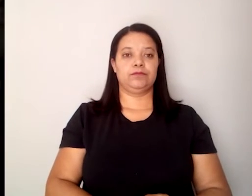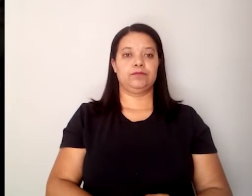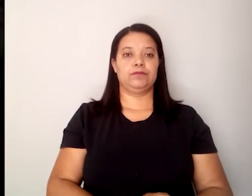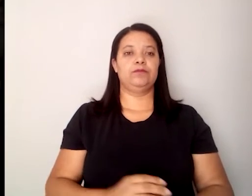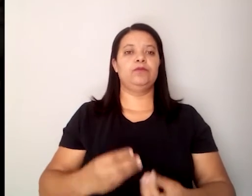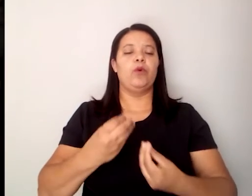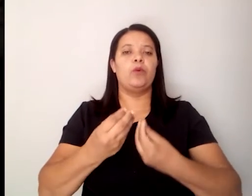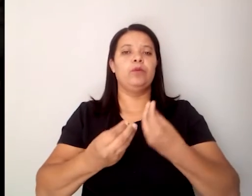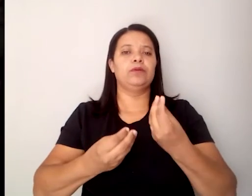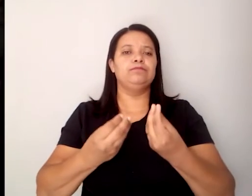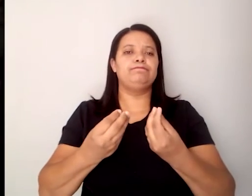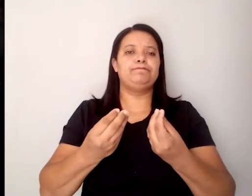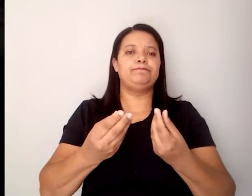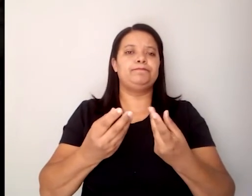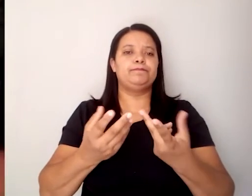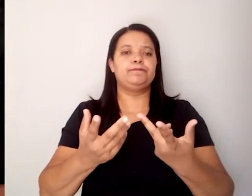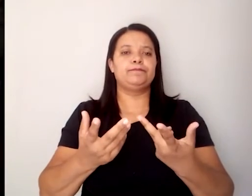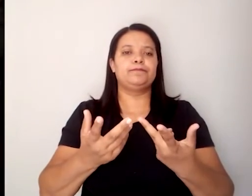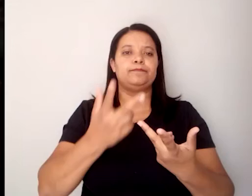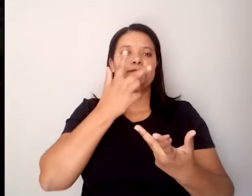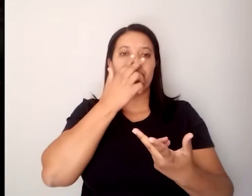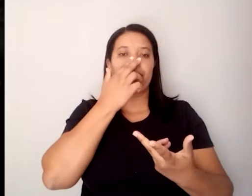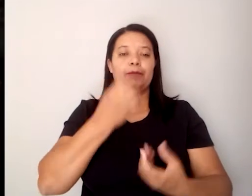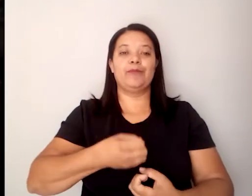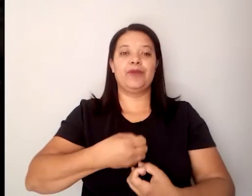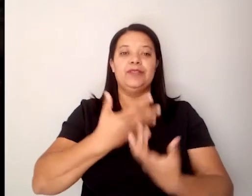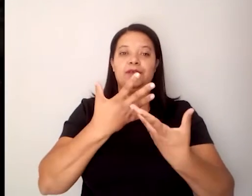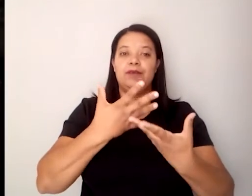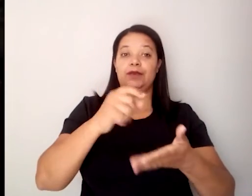poética que envolve escrita e leitura,